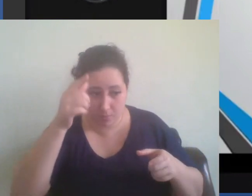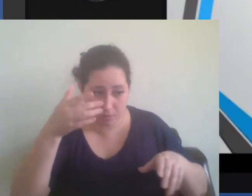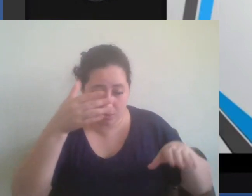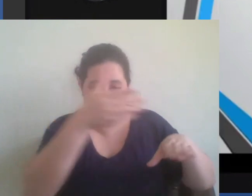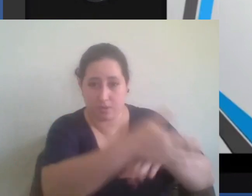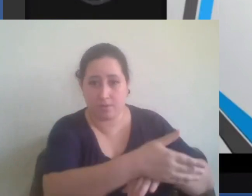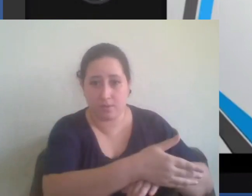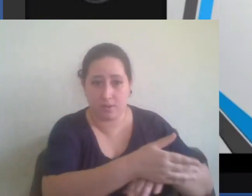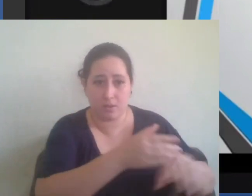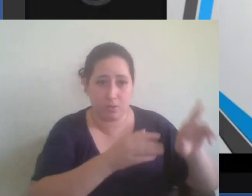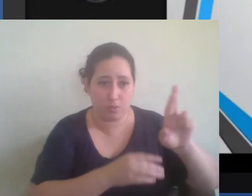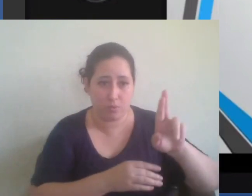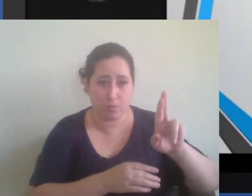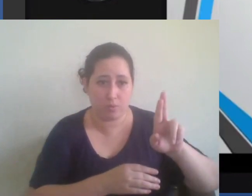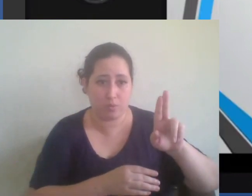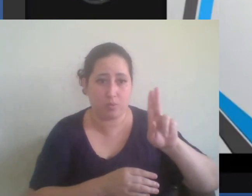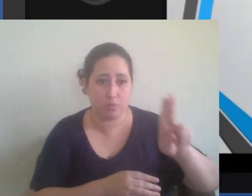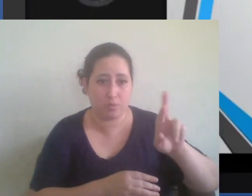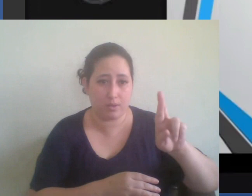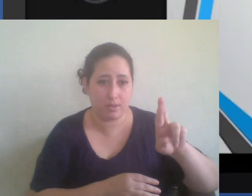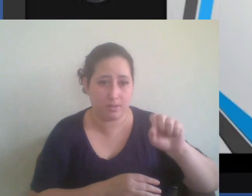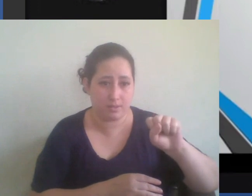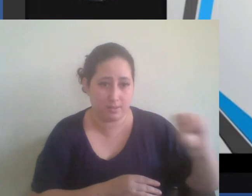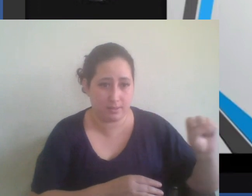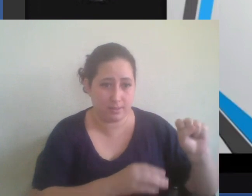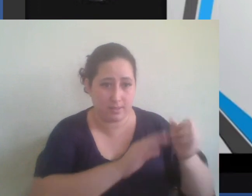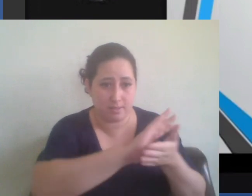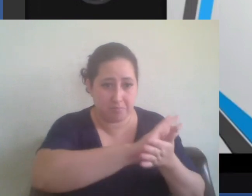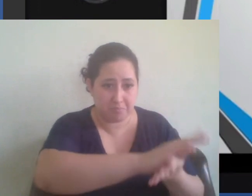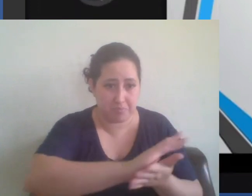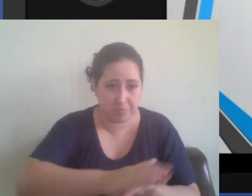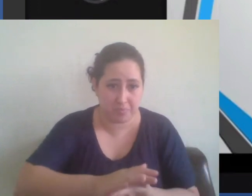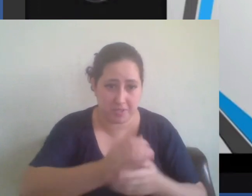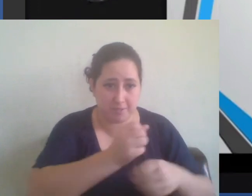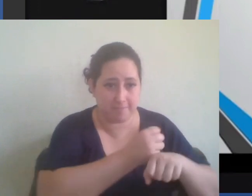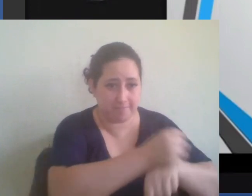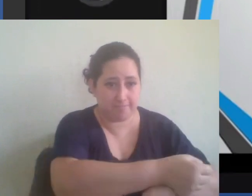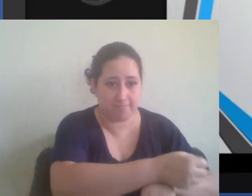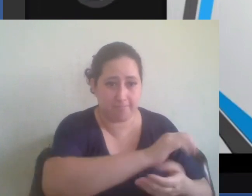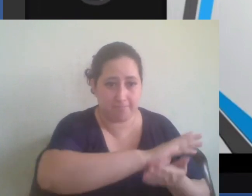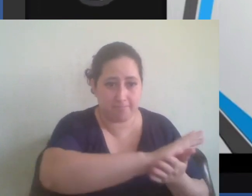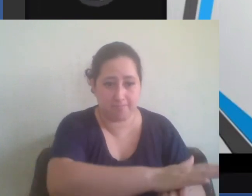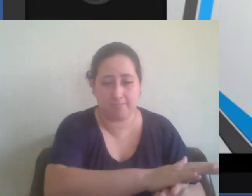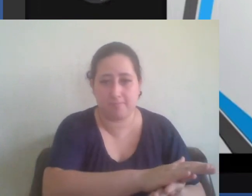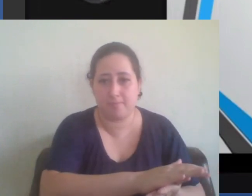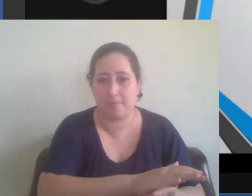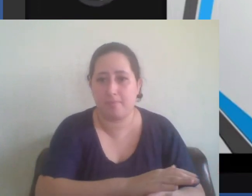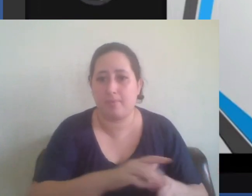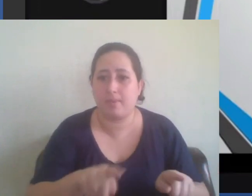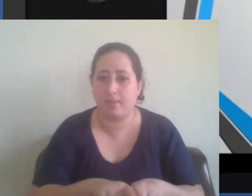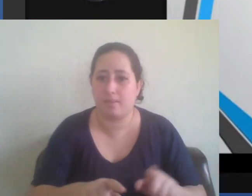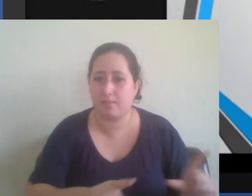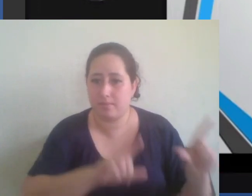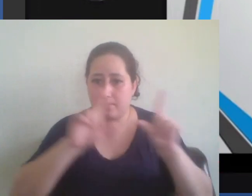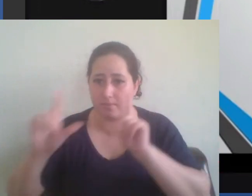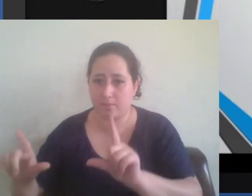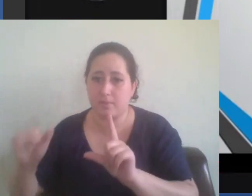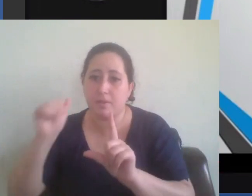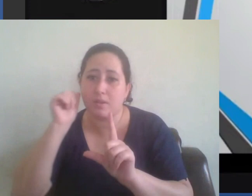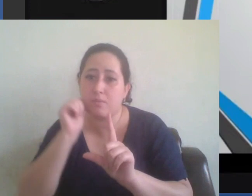soviética os massacres que perpetraram e o segundo o enforcamento de mulheres